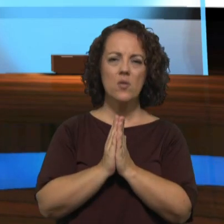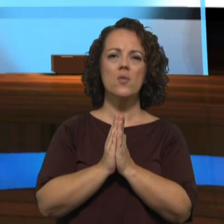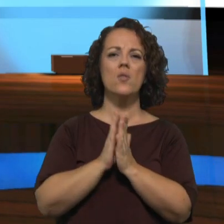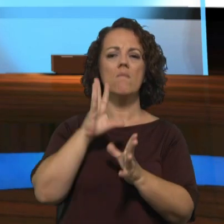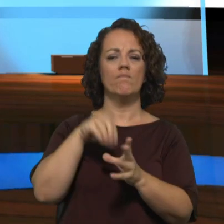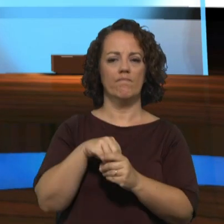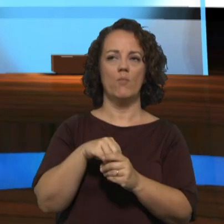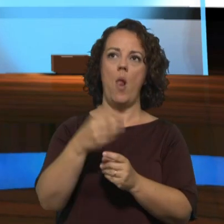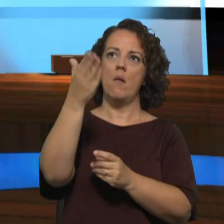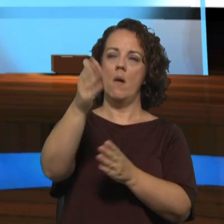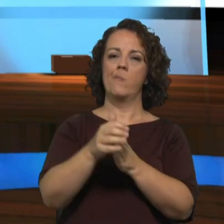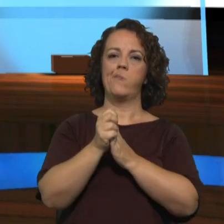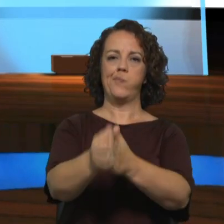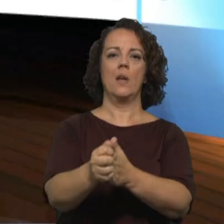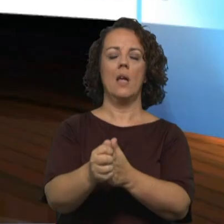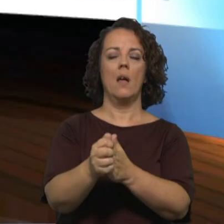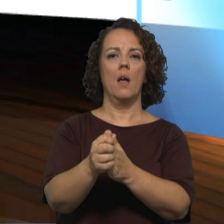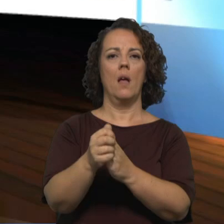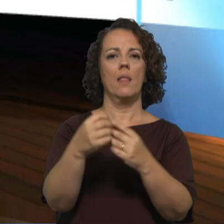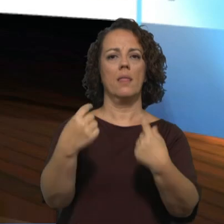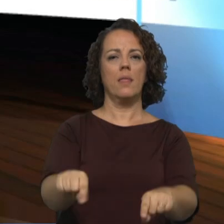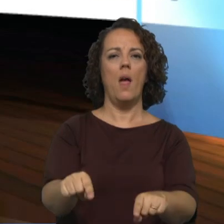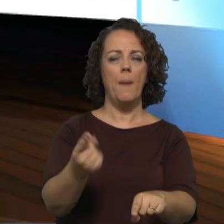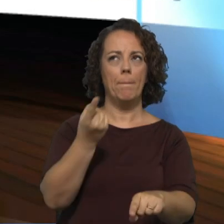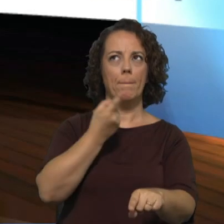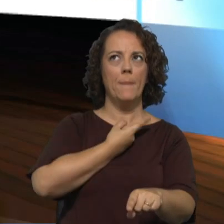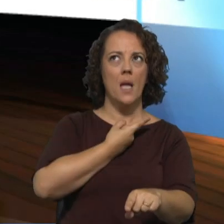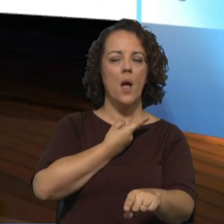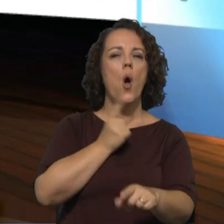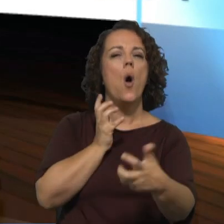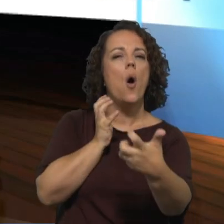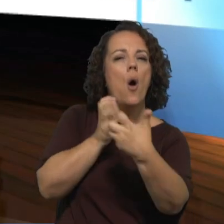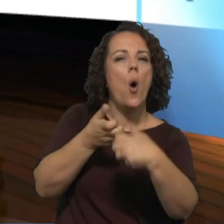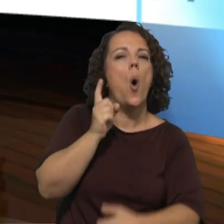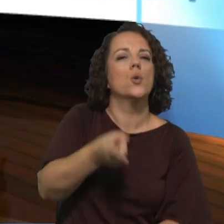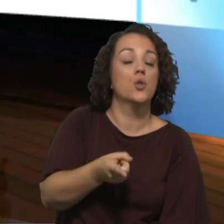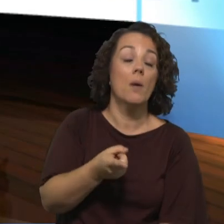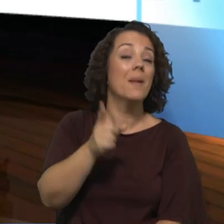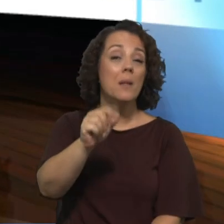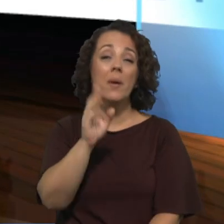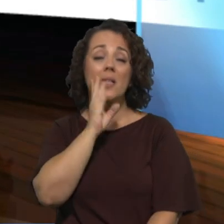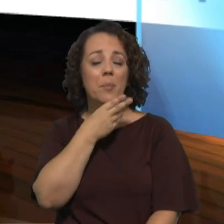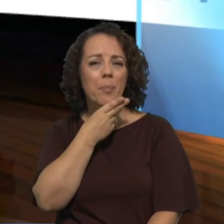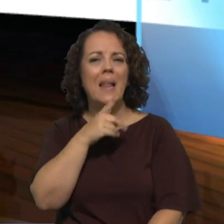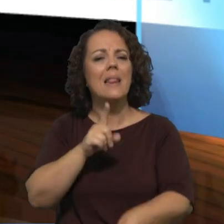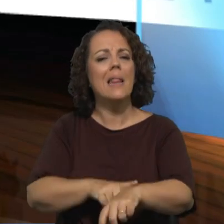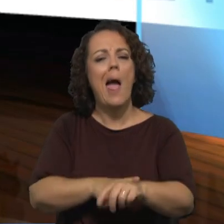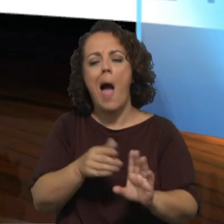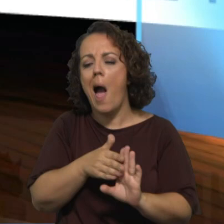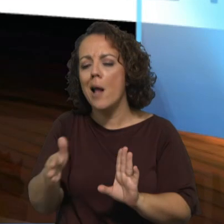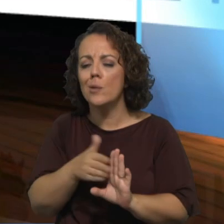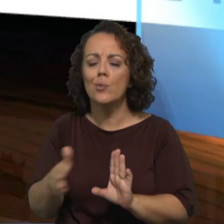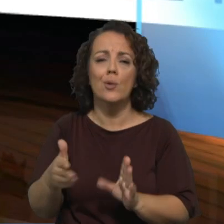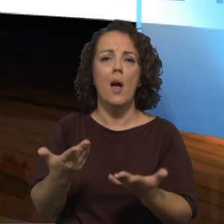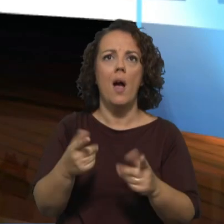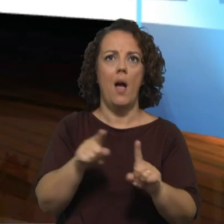à liderança? Eu acho que há que olhar os tempos e efetivamente há mudanças a serem feitas não necessariamente naquilo